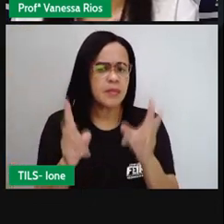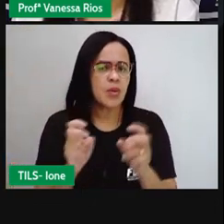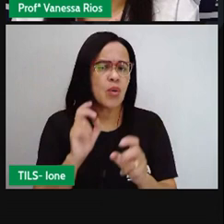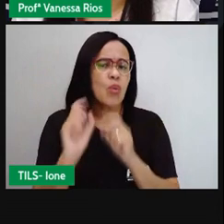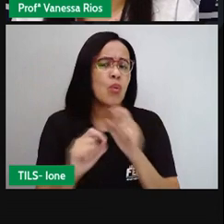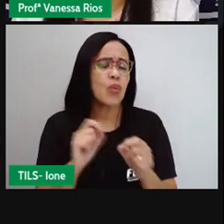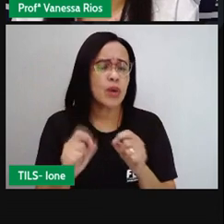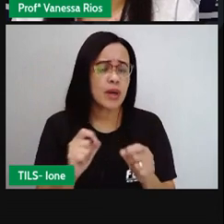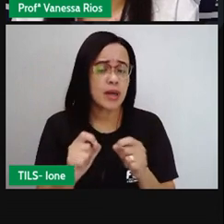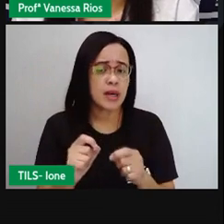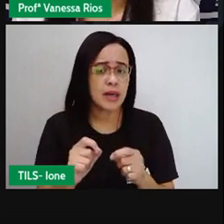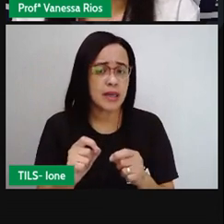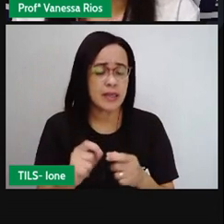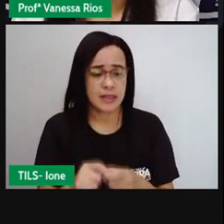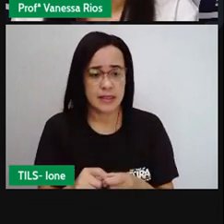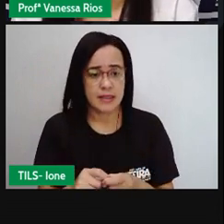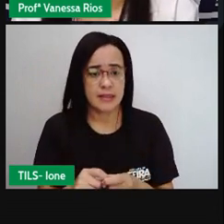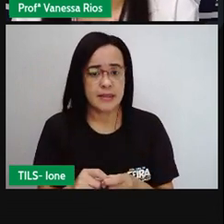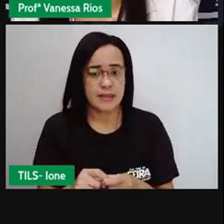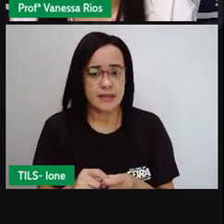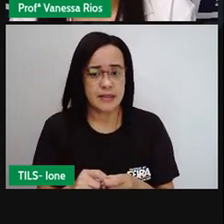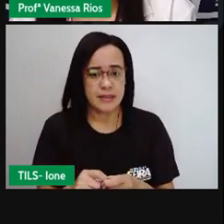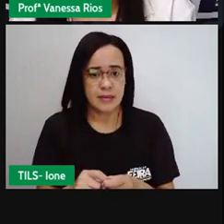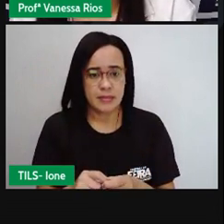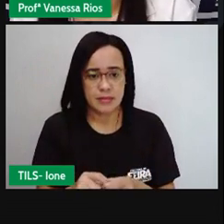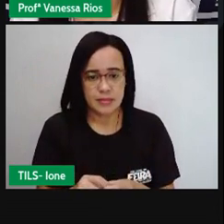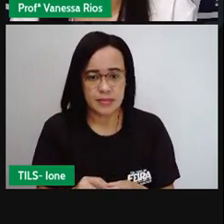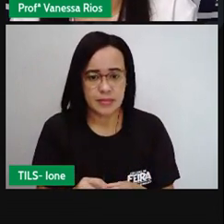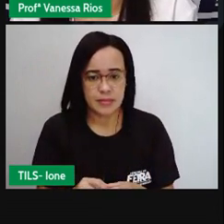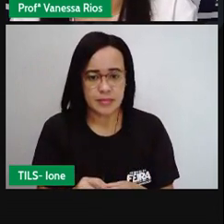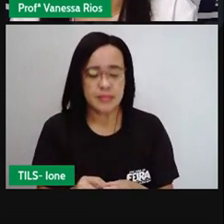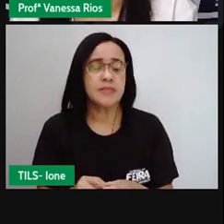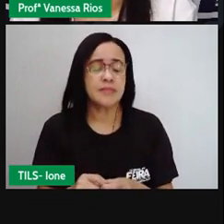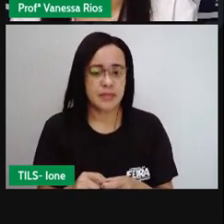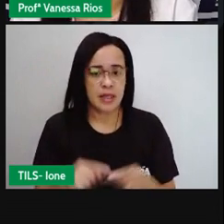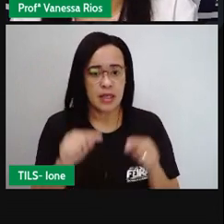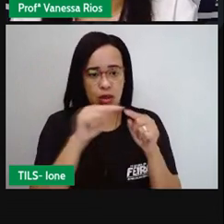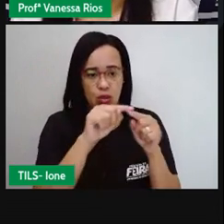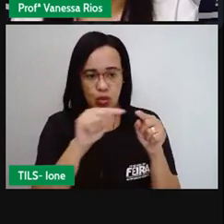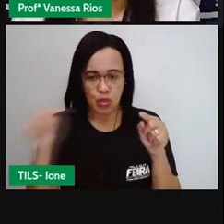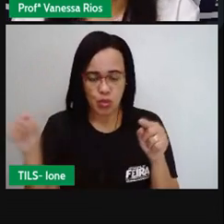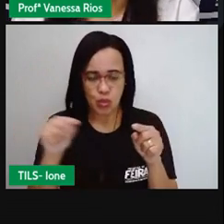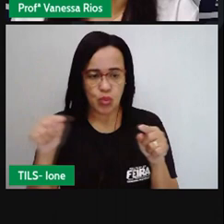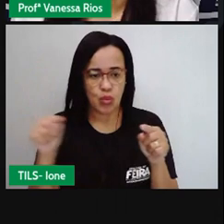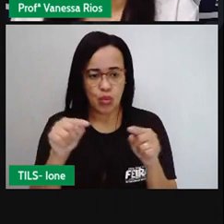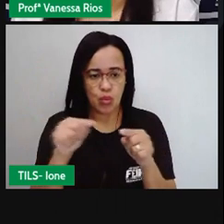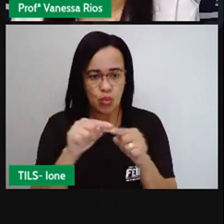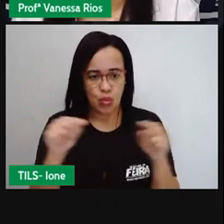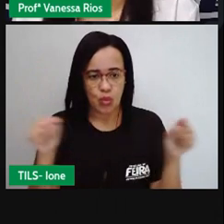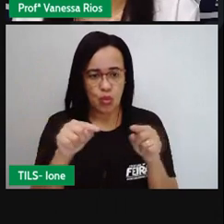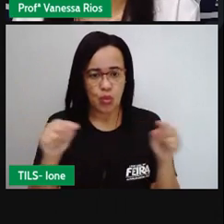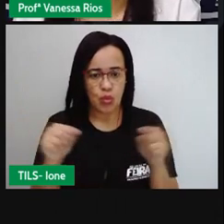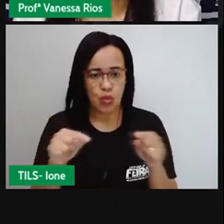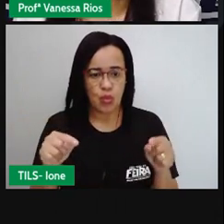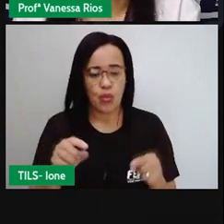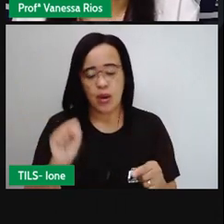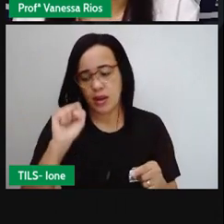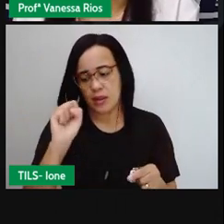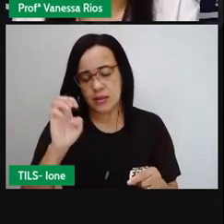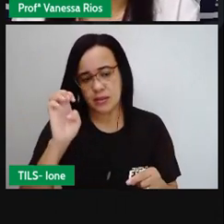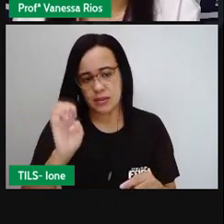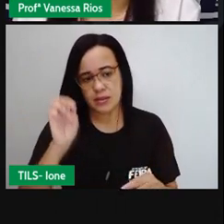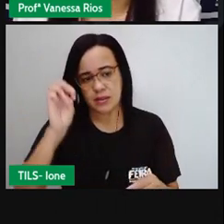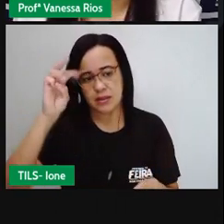duas semirretas partindo de um mesmo ponto. Isso aí é a definição para a gente entender